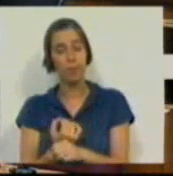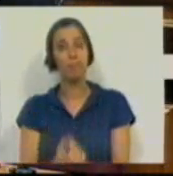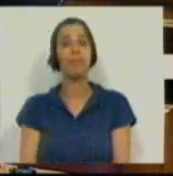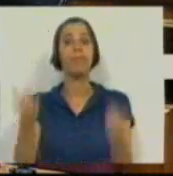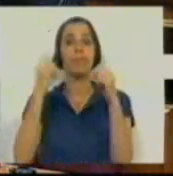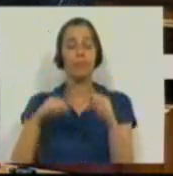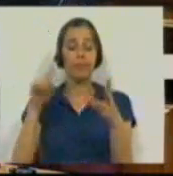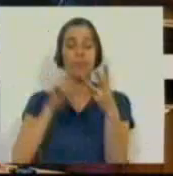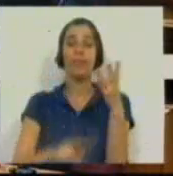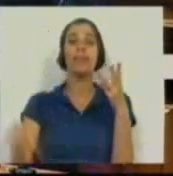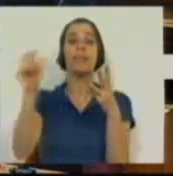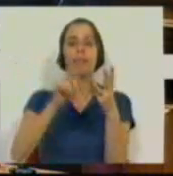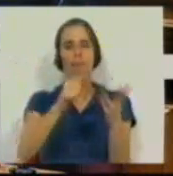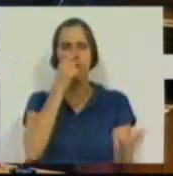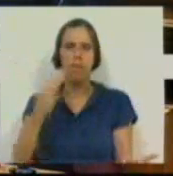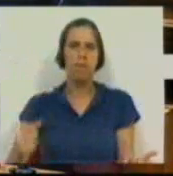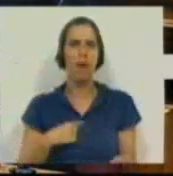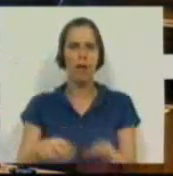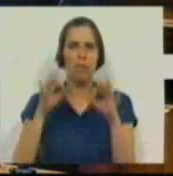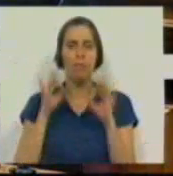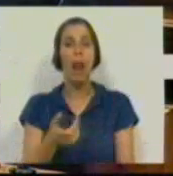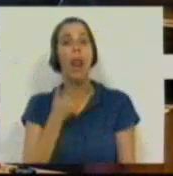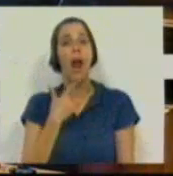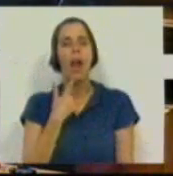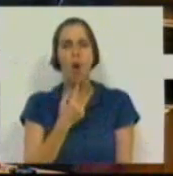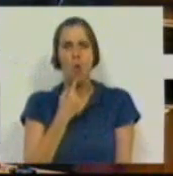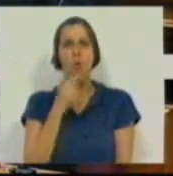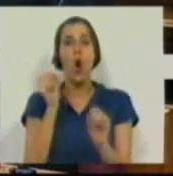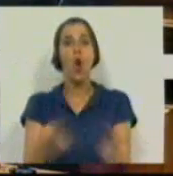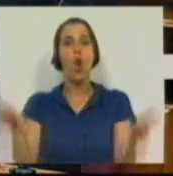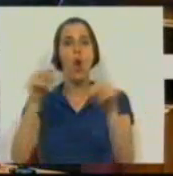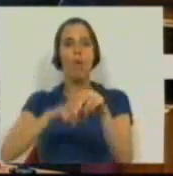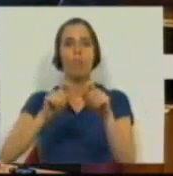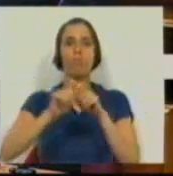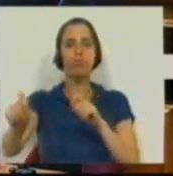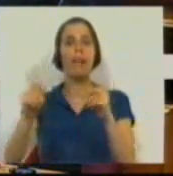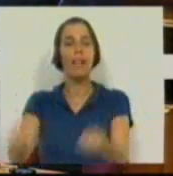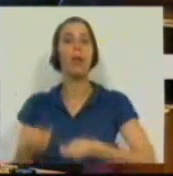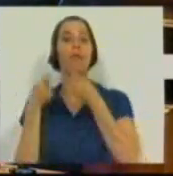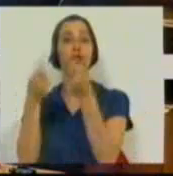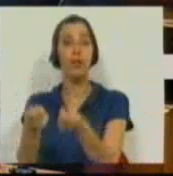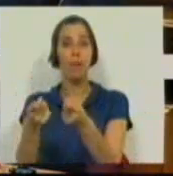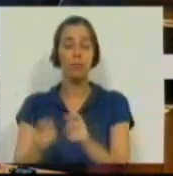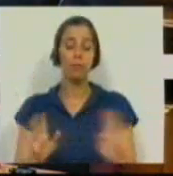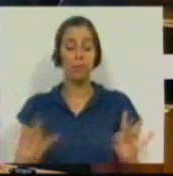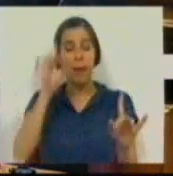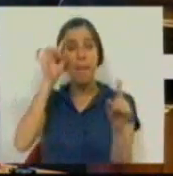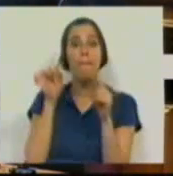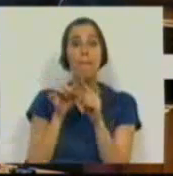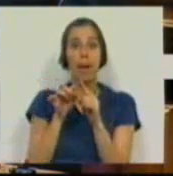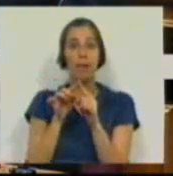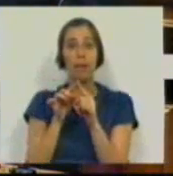E a terceira é o falhanço do tão falado novo ciclo de investimento. A meta,